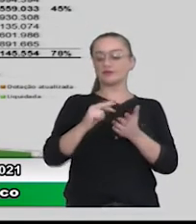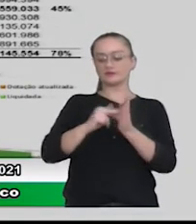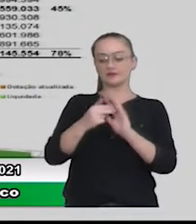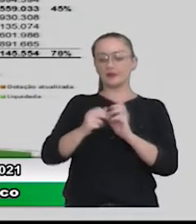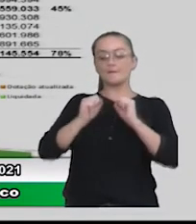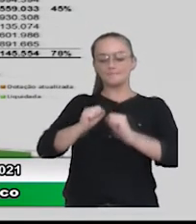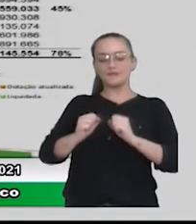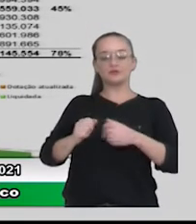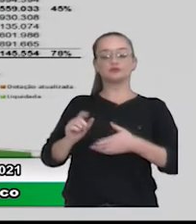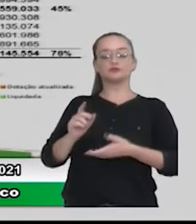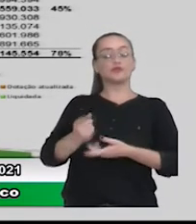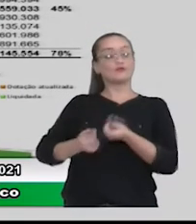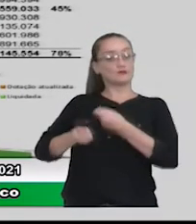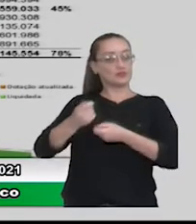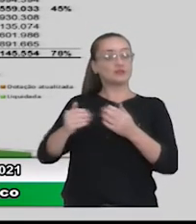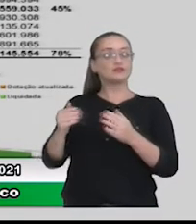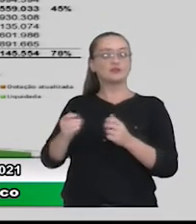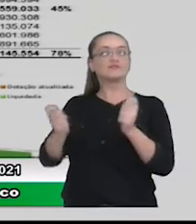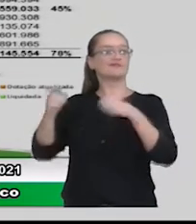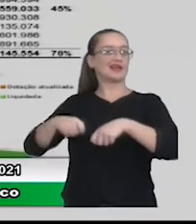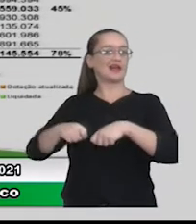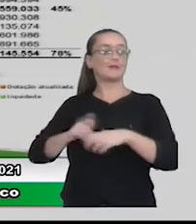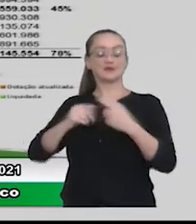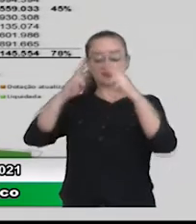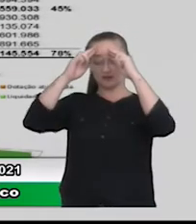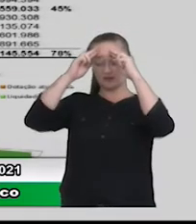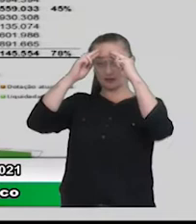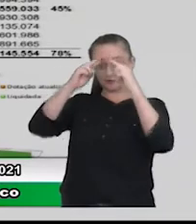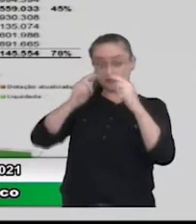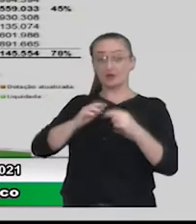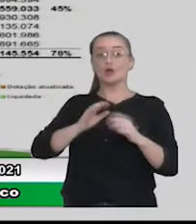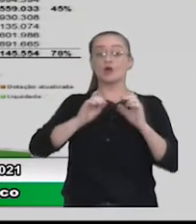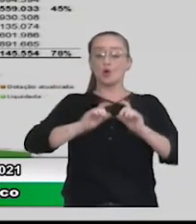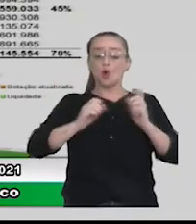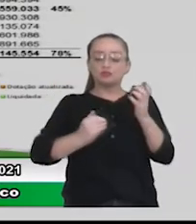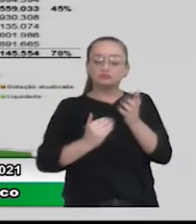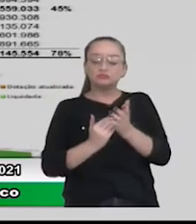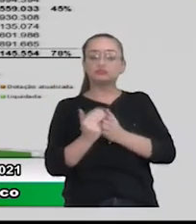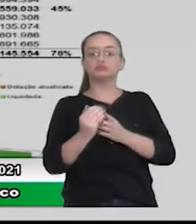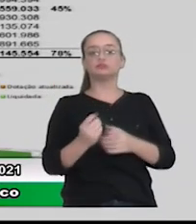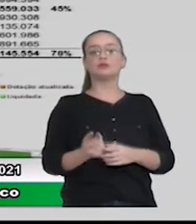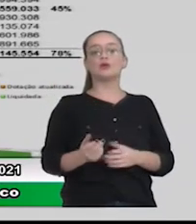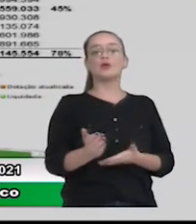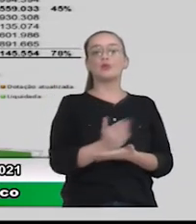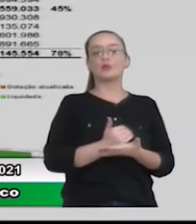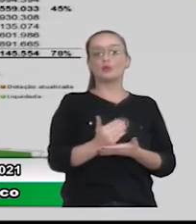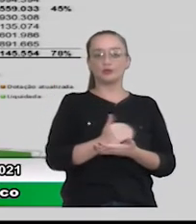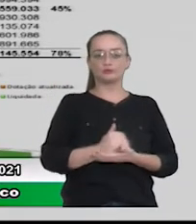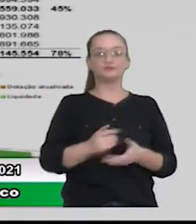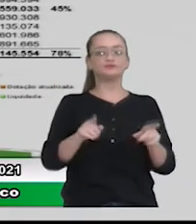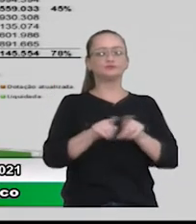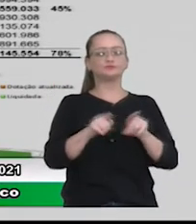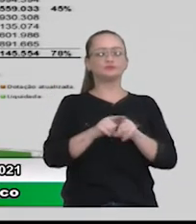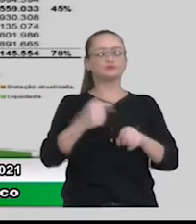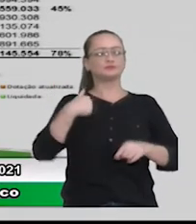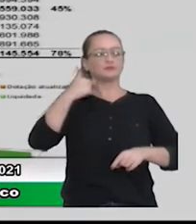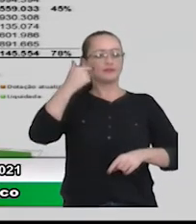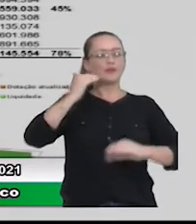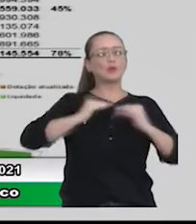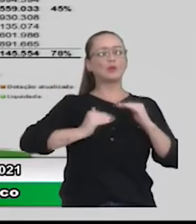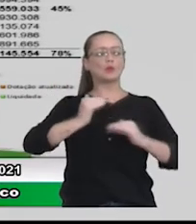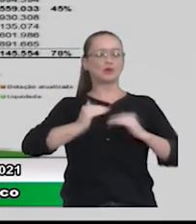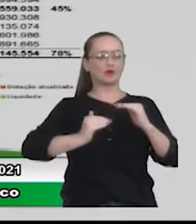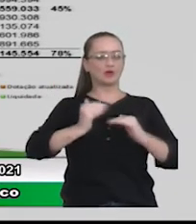que eu tenho financeiro suficiente, porque aí eu tenho que respeitar as fontes de recurso. Então, a gente considera aqui também que a gente manteve o equilíbrio